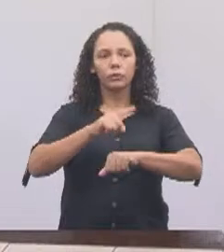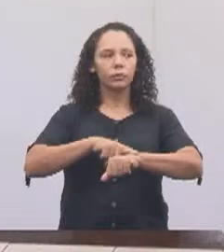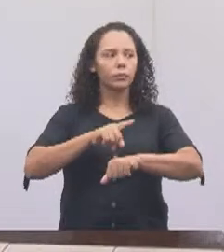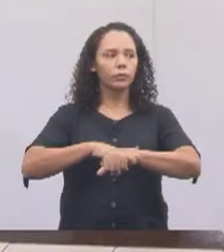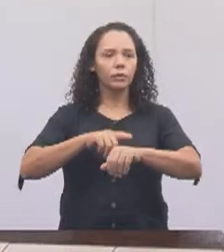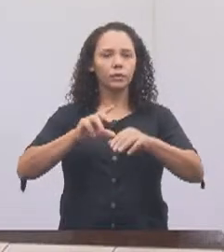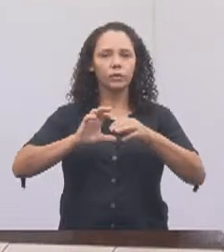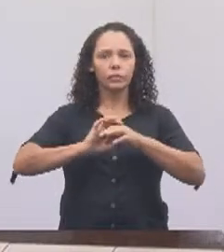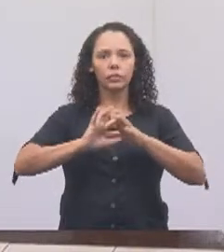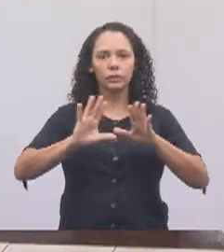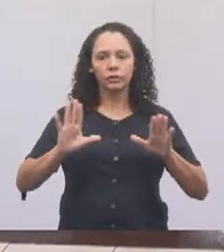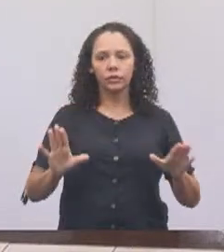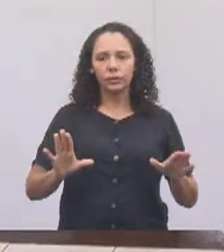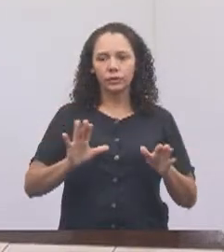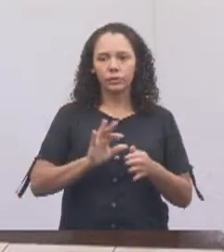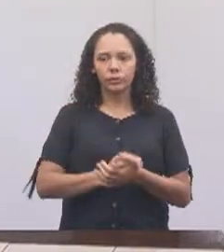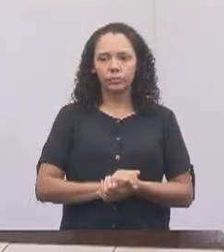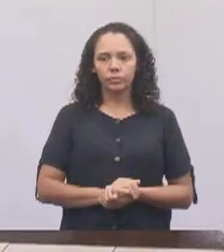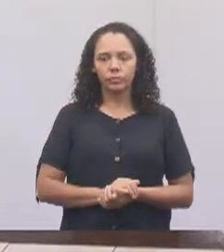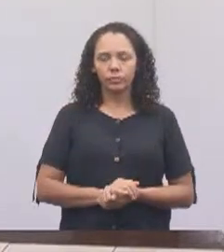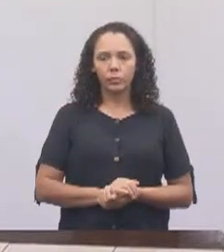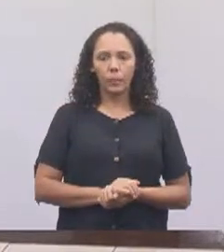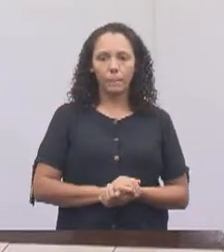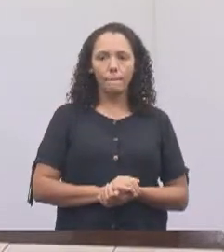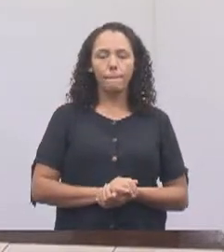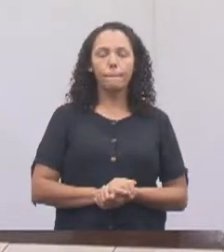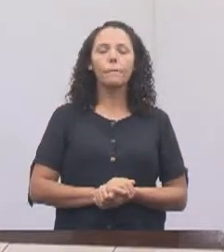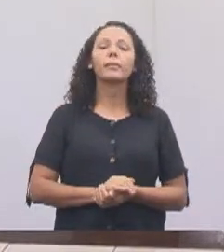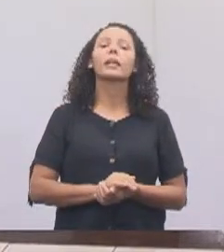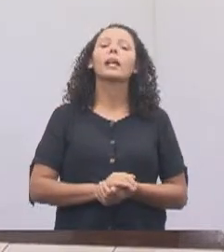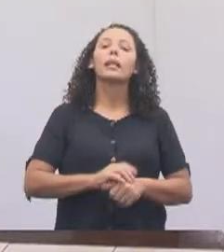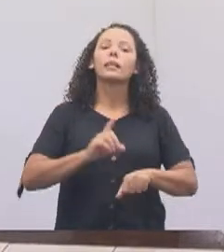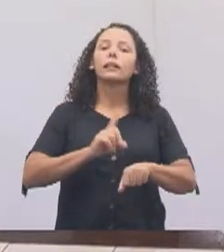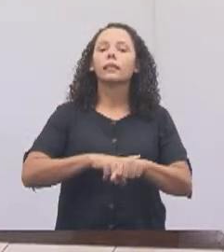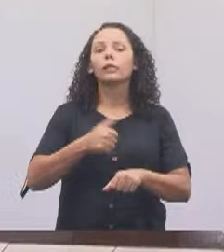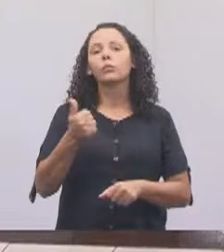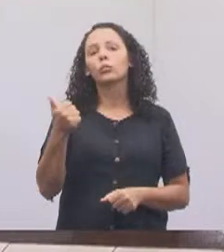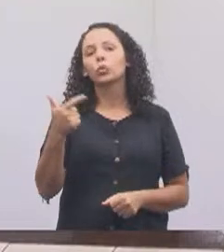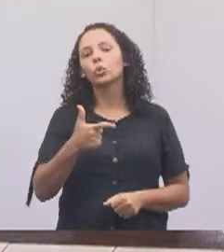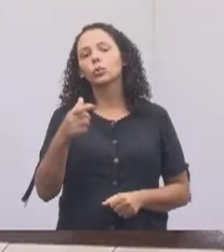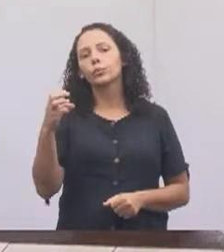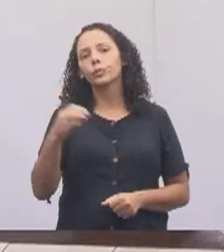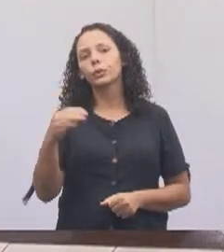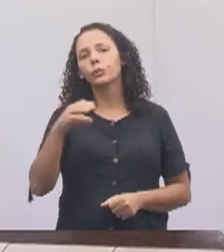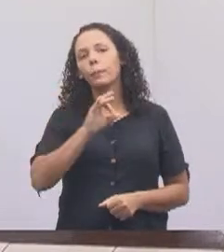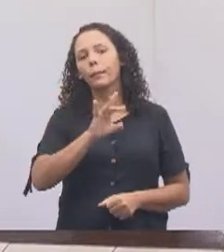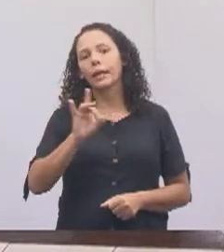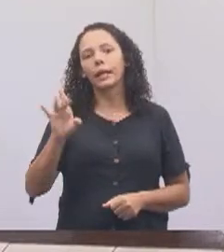Nos temas livres serão 12 minutos para cada orador.